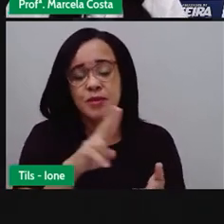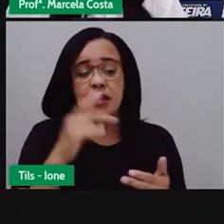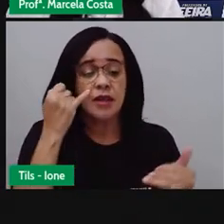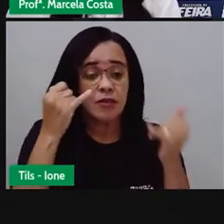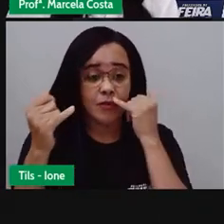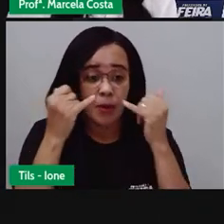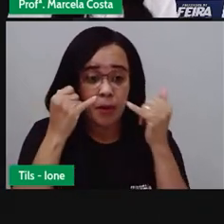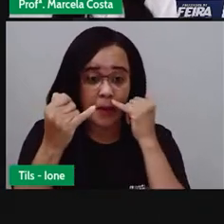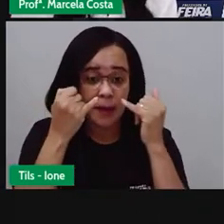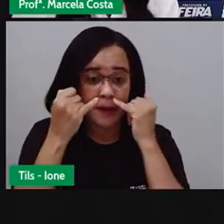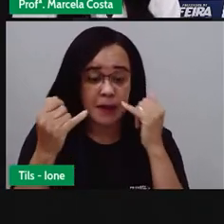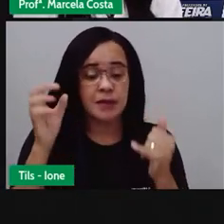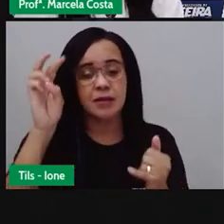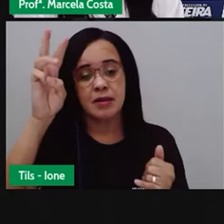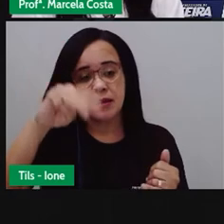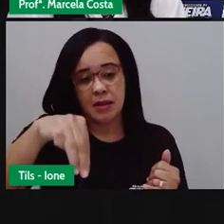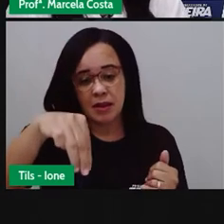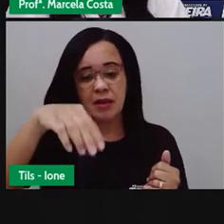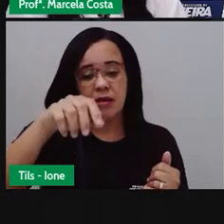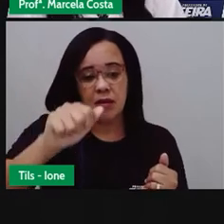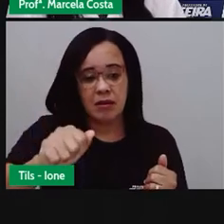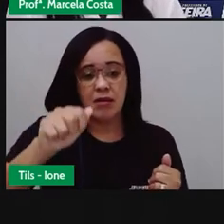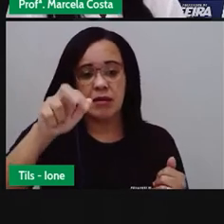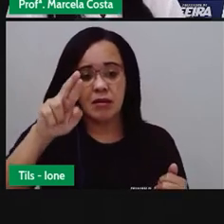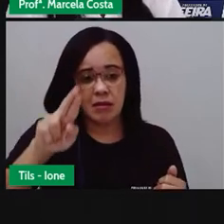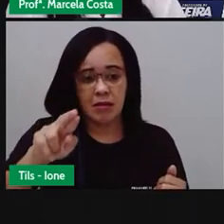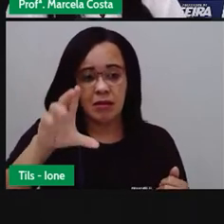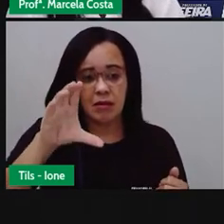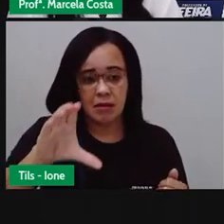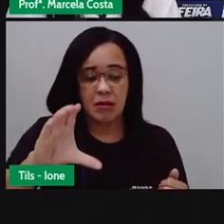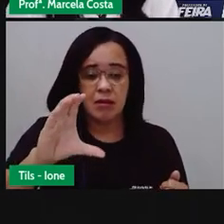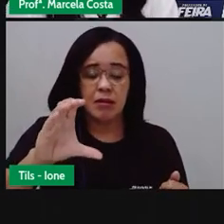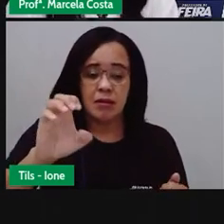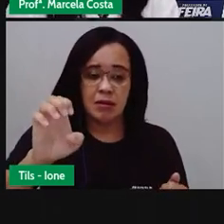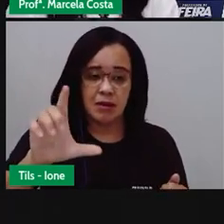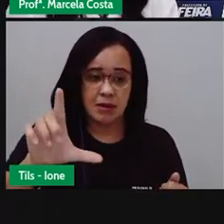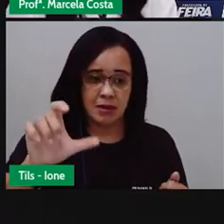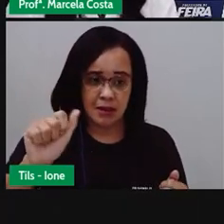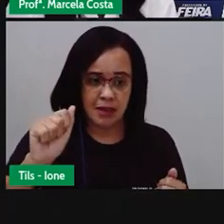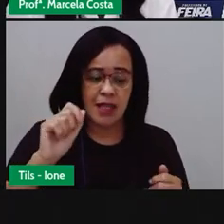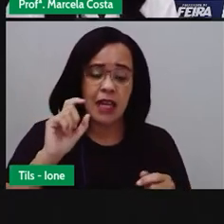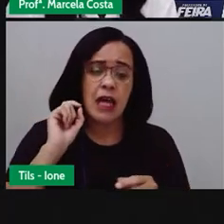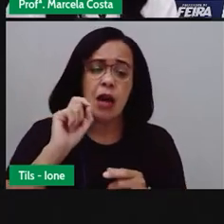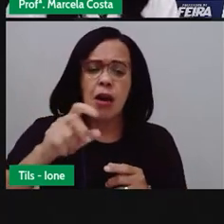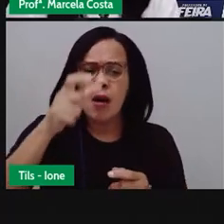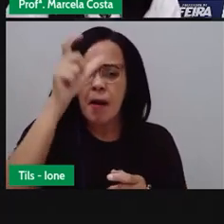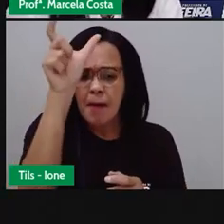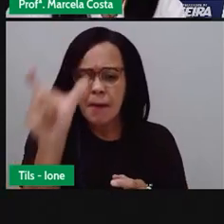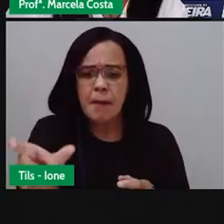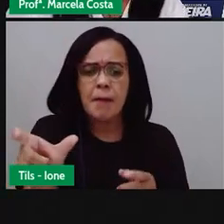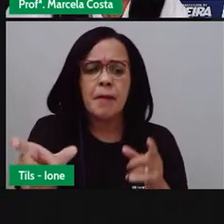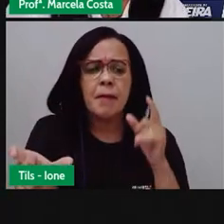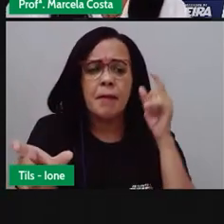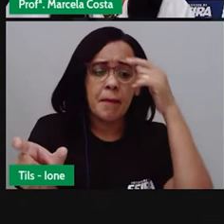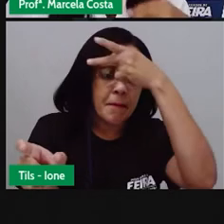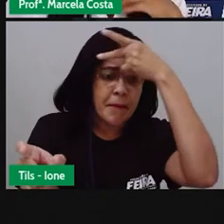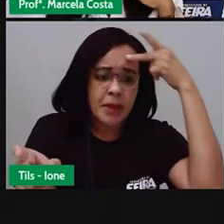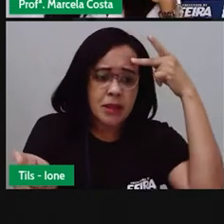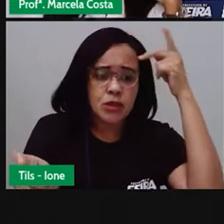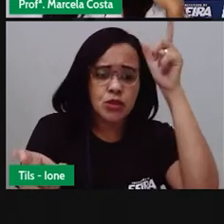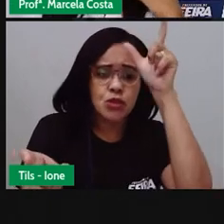importante, que é quem está escrevendo o convite. Então, eu já escrevi aqui embaixo o meu nome.